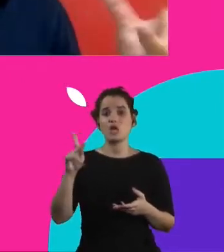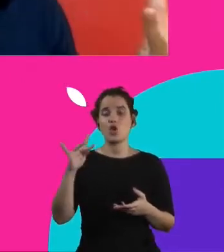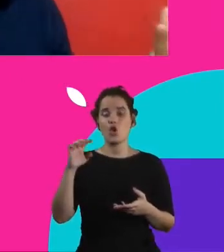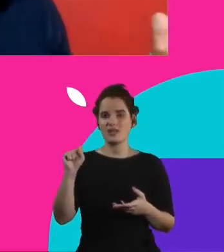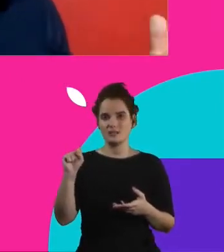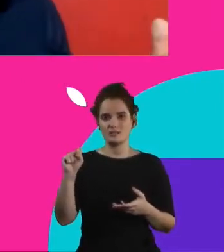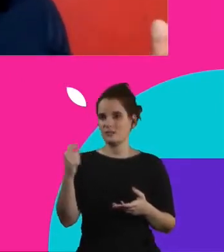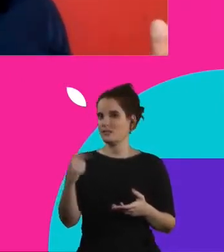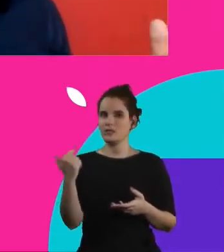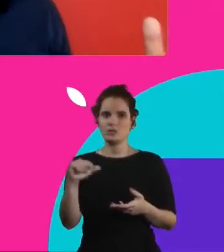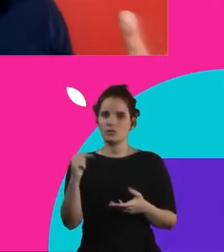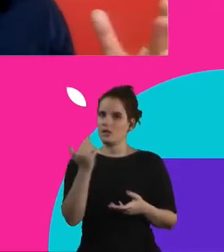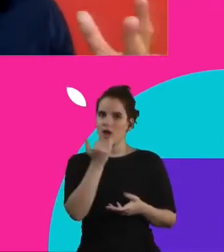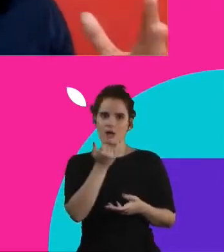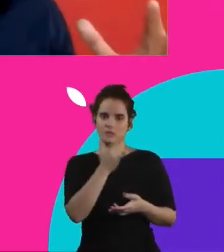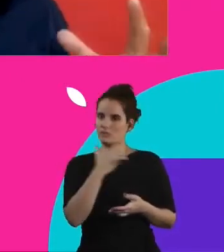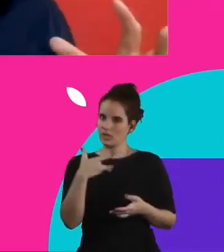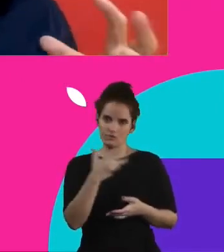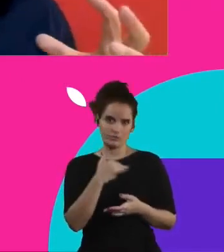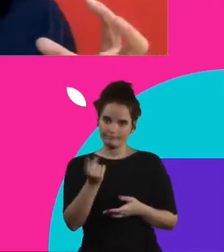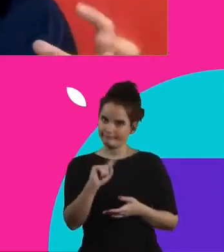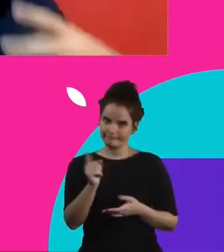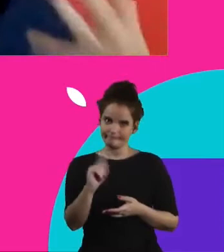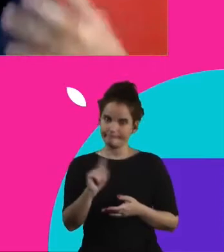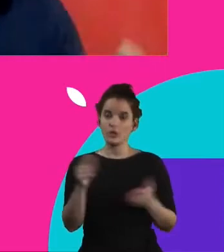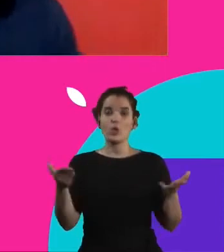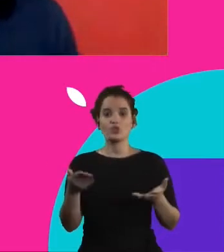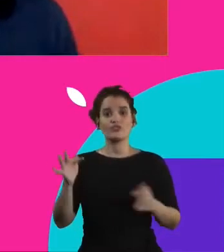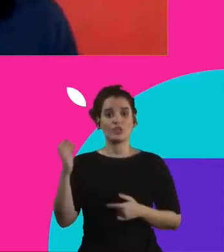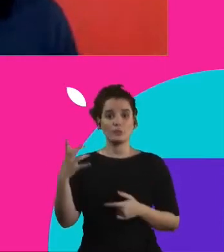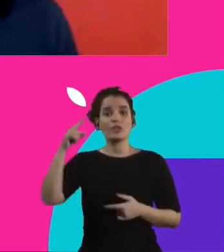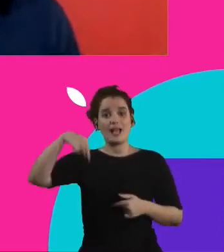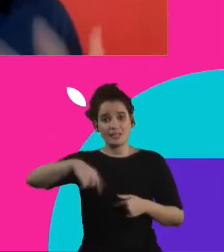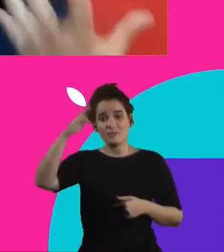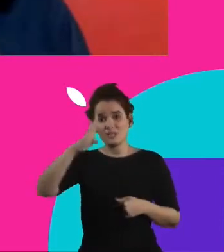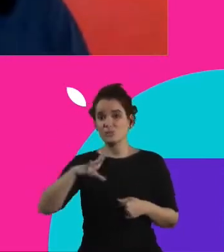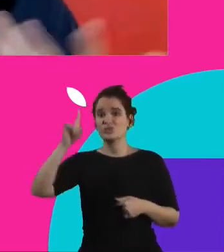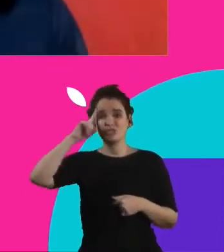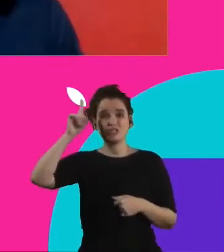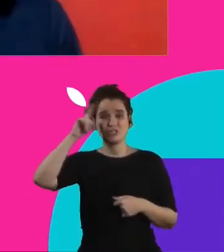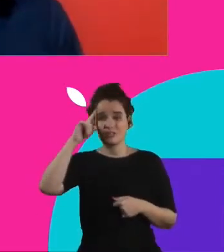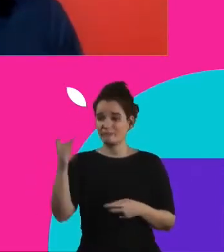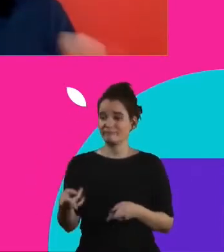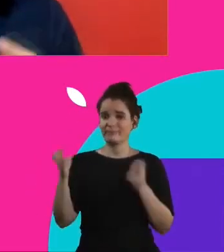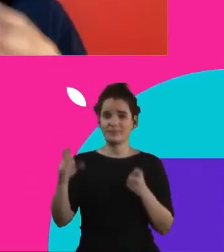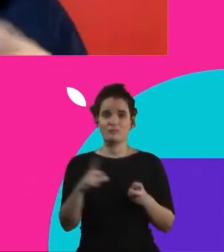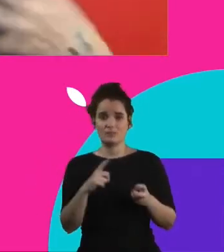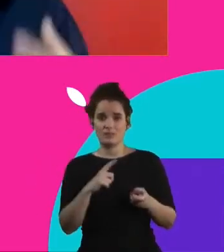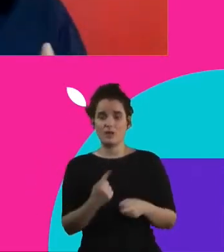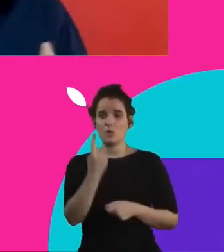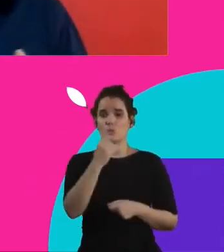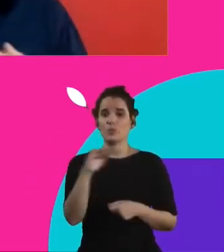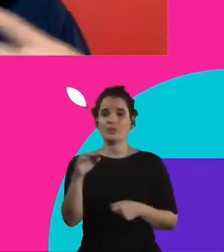parte devido ao alto custo dos alimentos. O fenômeno que a gente está vendo no Brasil dia após dia, né? E nisso, quase um terço das mulheres